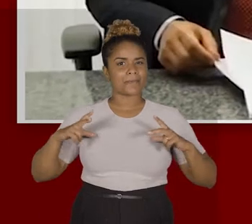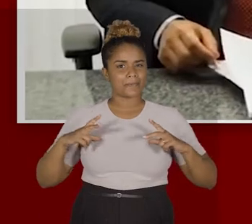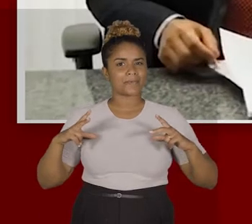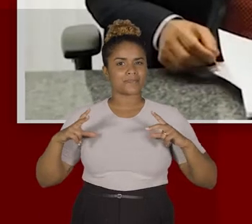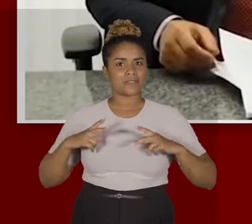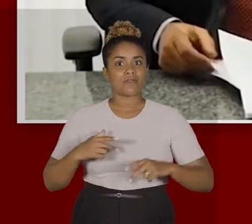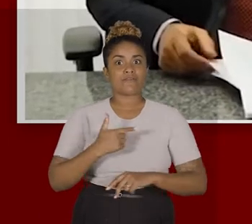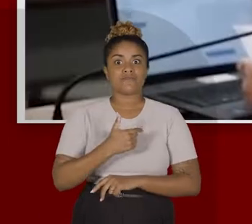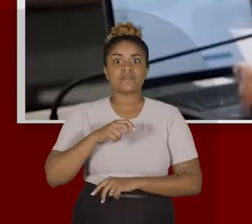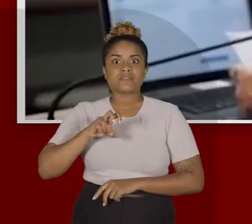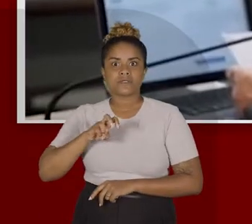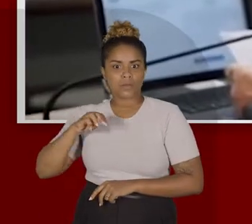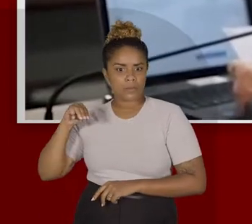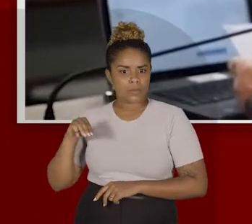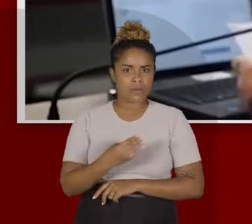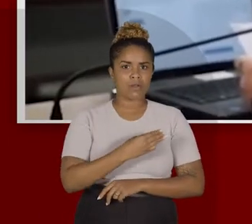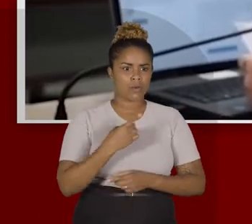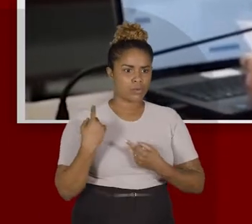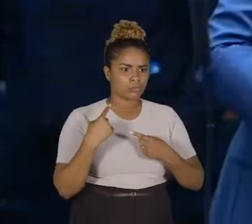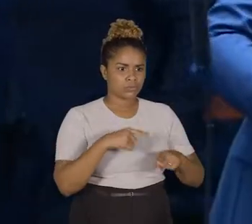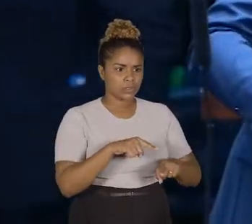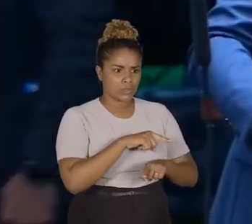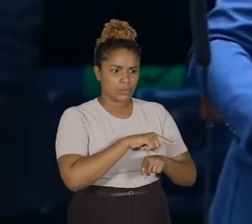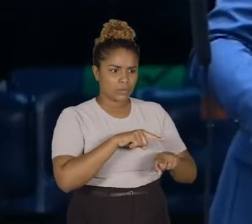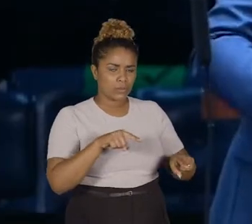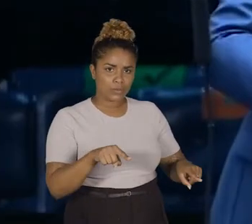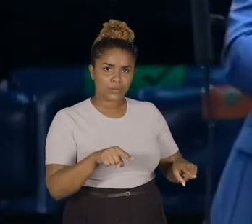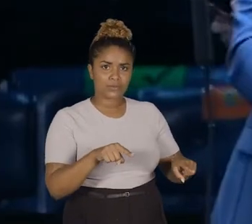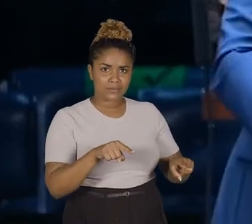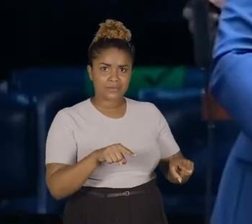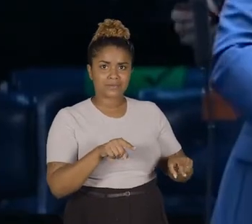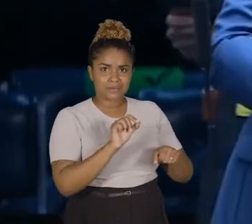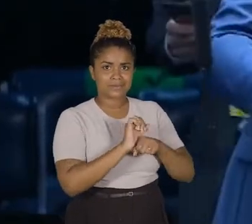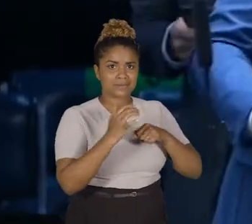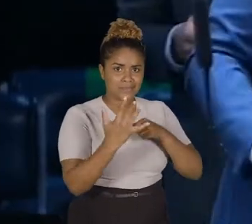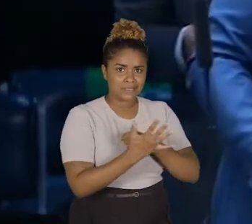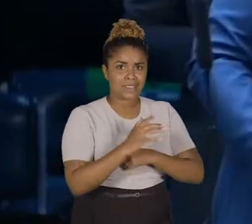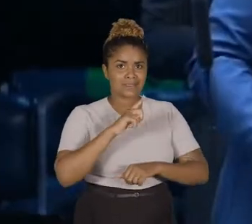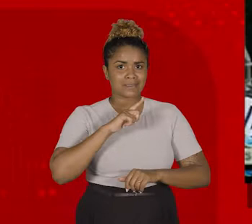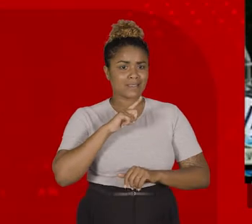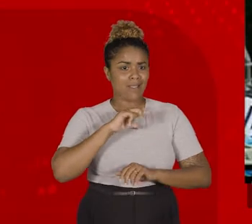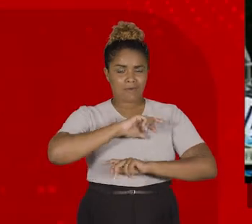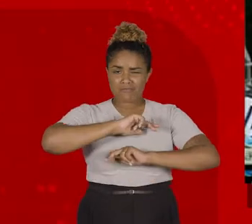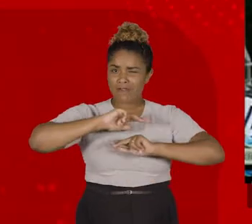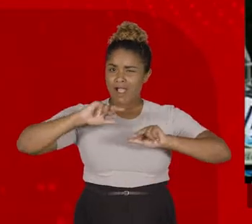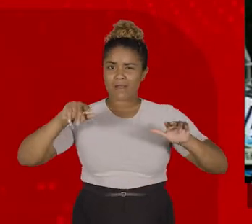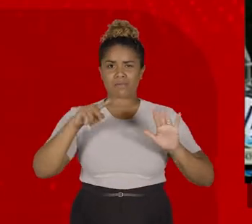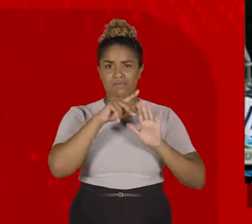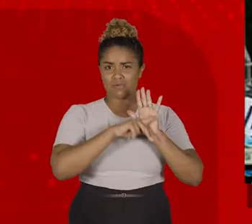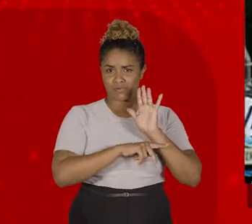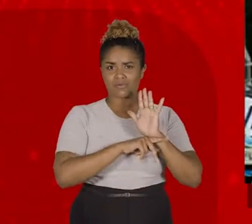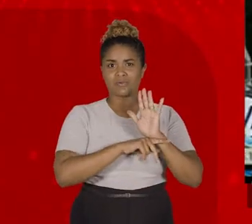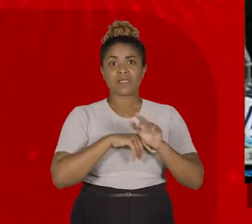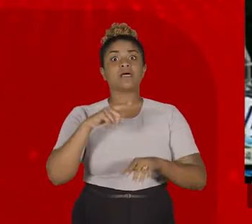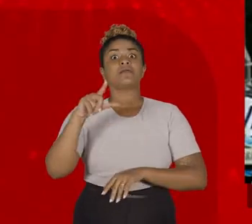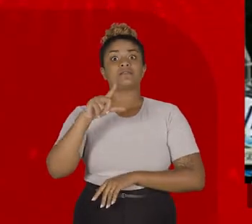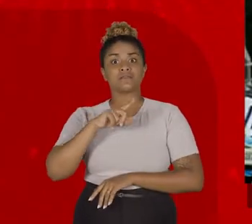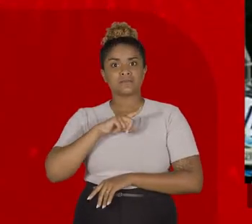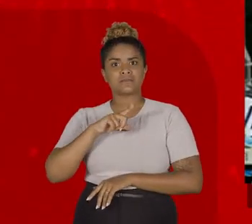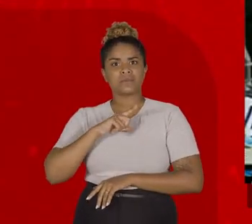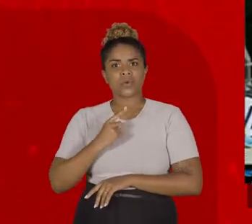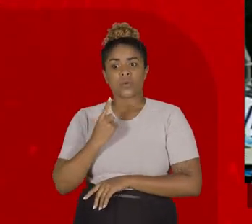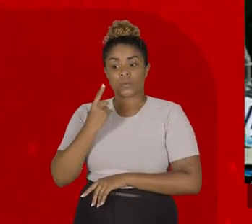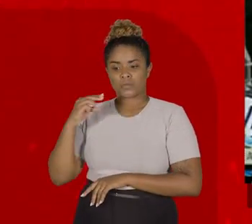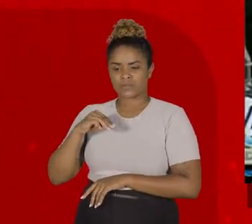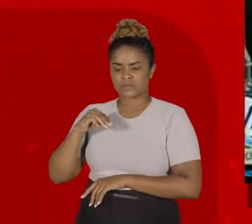milhões para combater a pandemia em Sergipe. Foi o autor do projeto Órfãos da Covid. Tem que pedir um minuto de silêncio